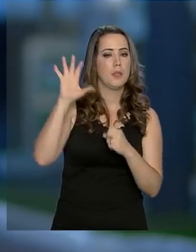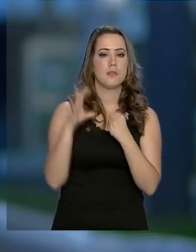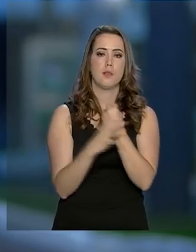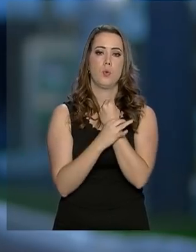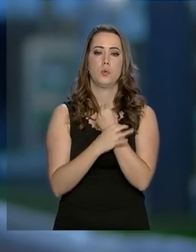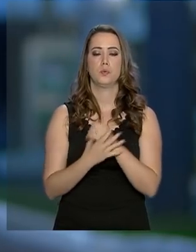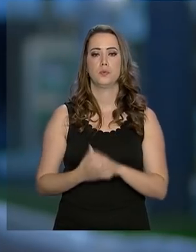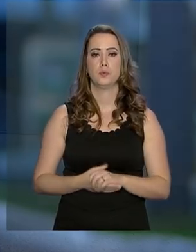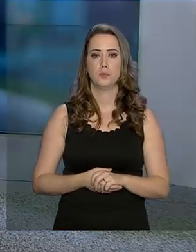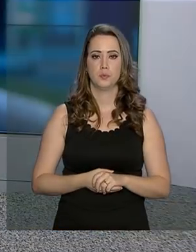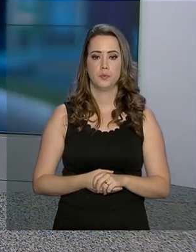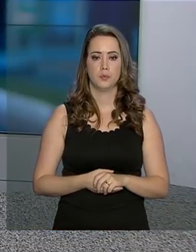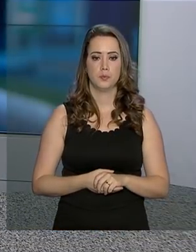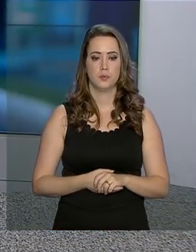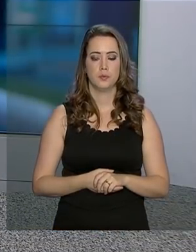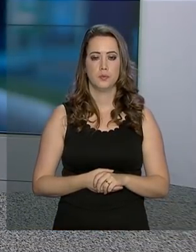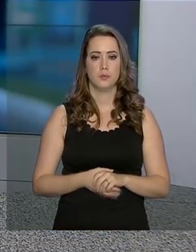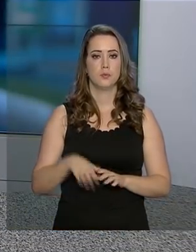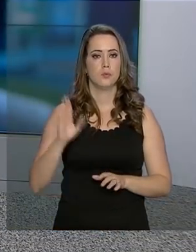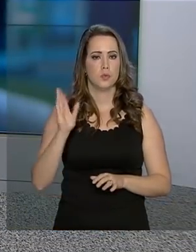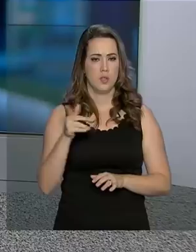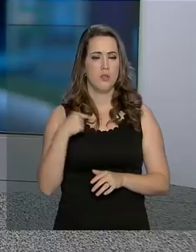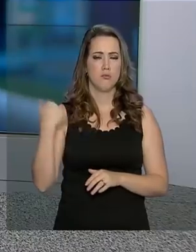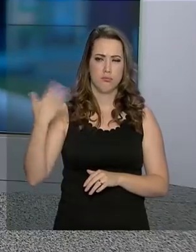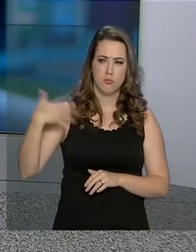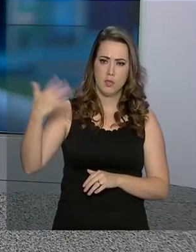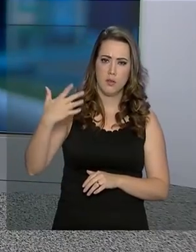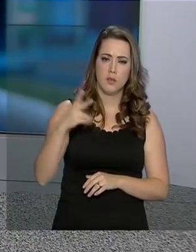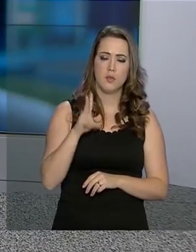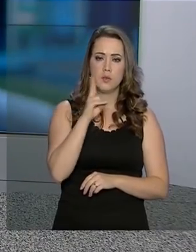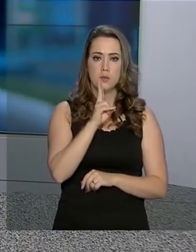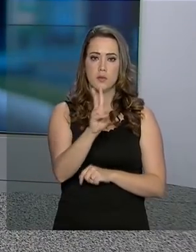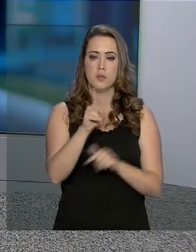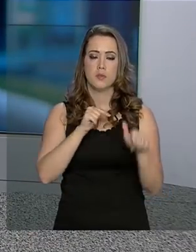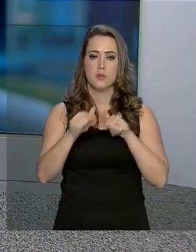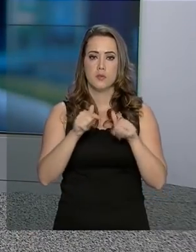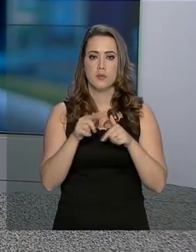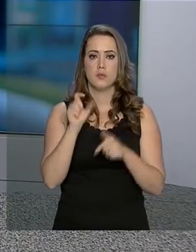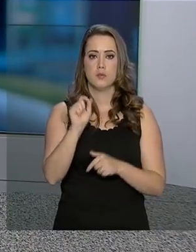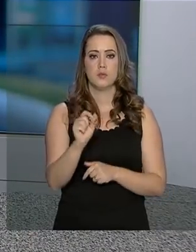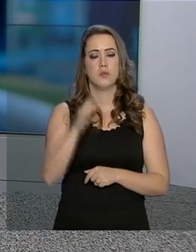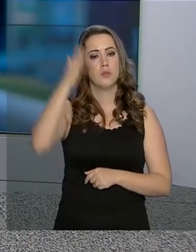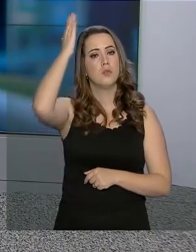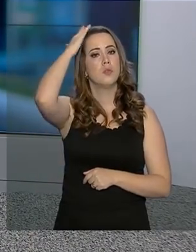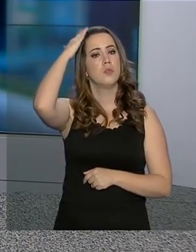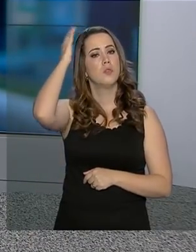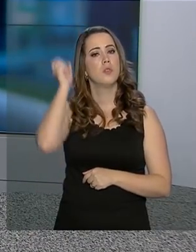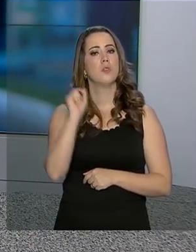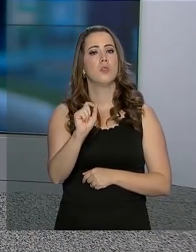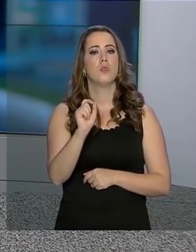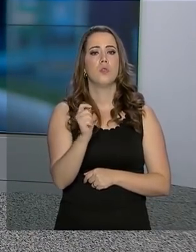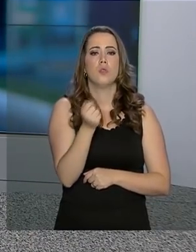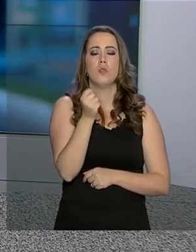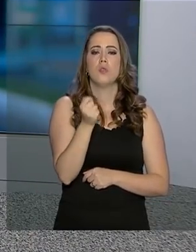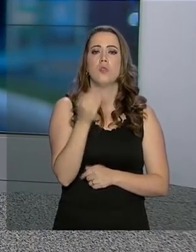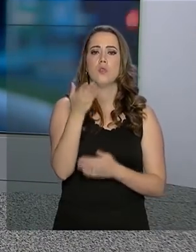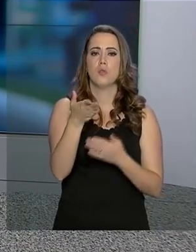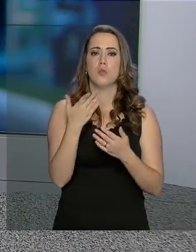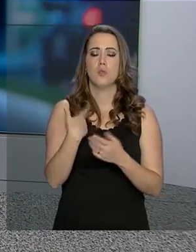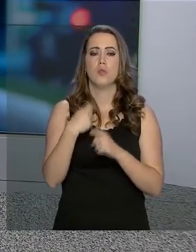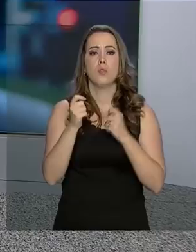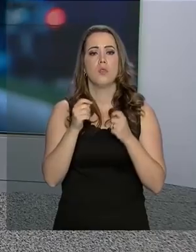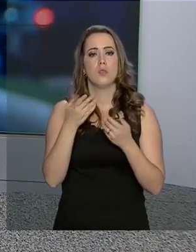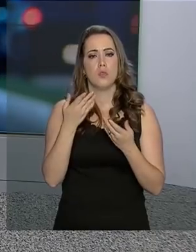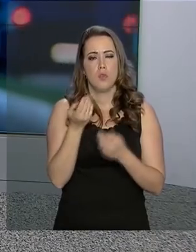seguro. Já há alguns dias, Márcia, a gente acompanha esse trabalho aí no Paraná, com você entrando no